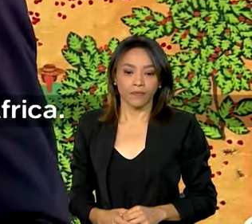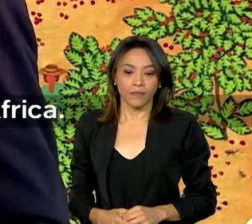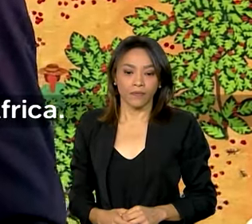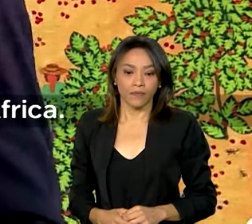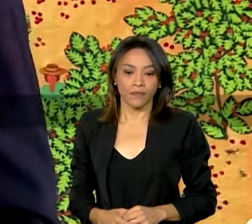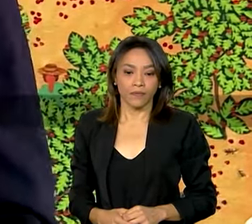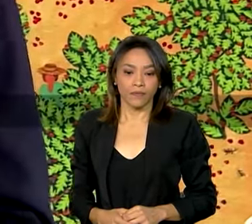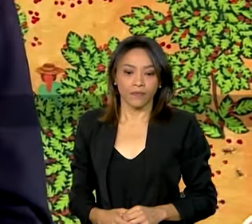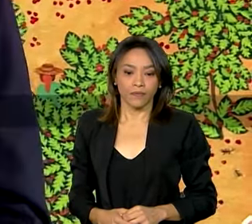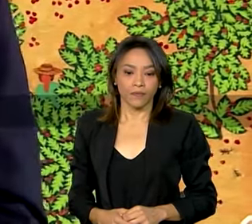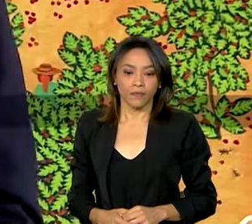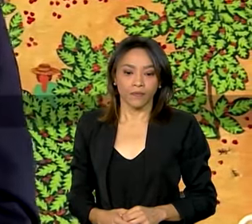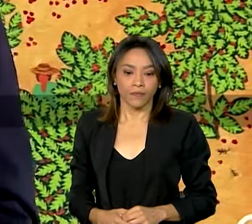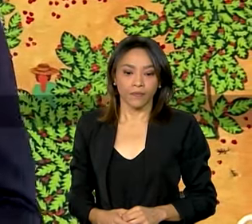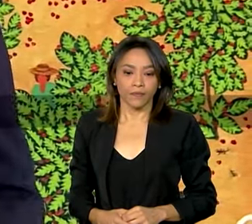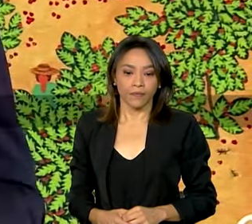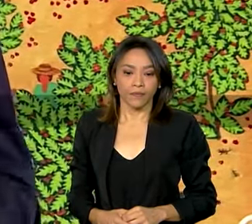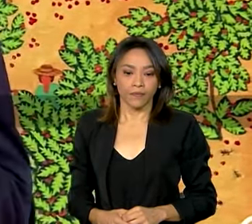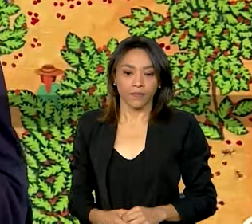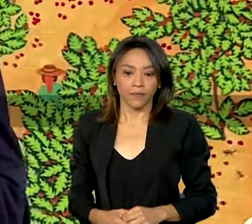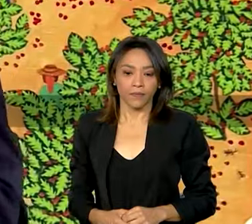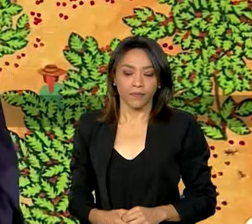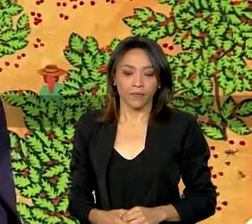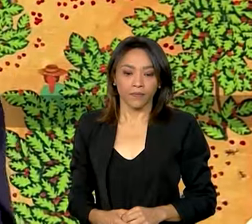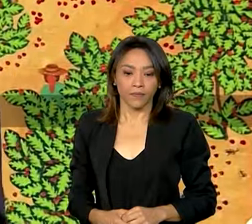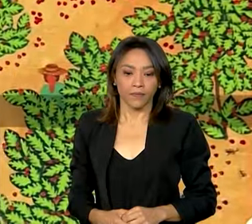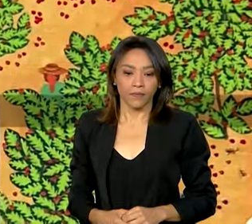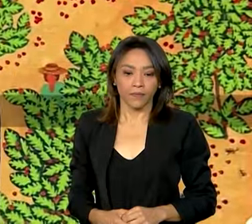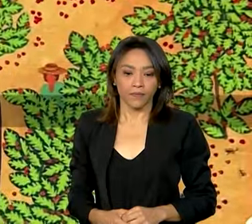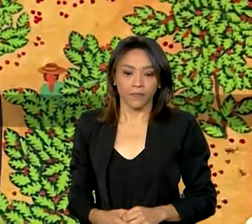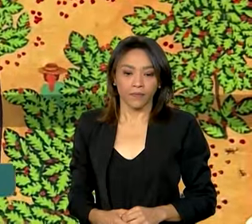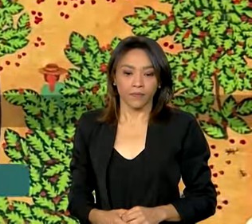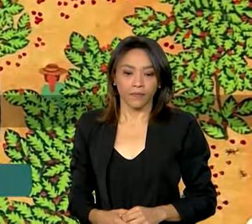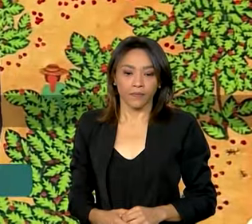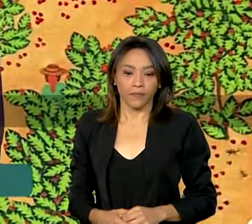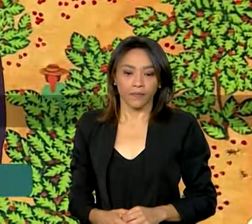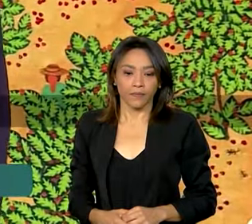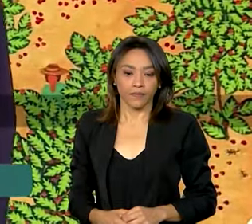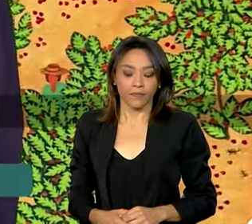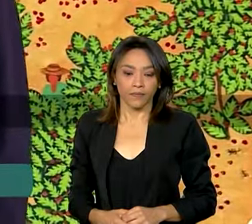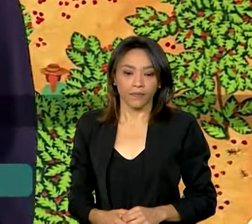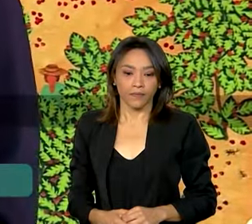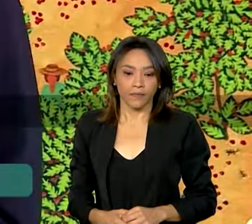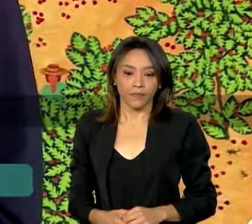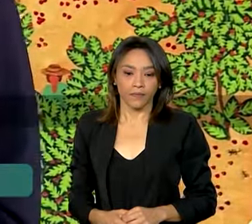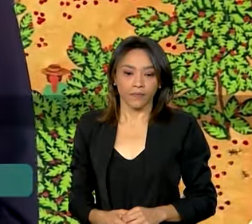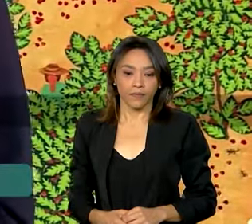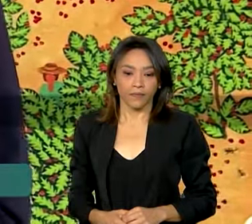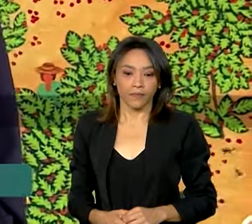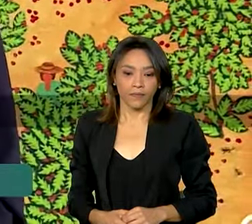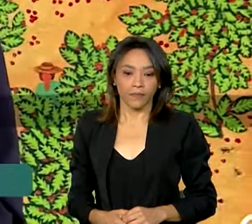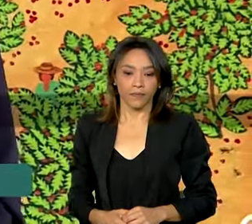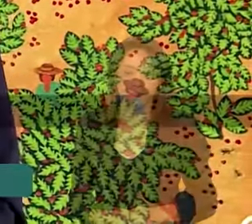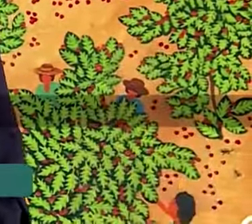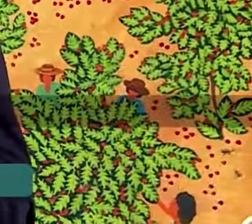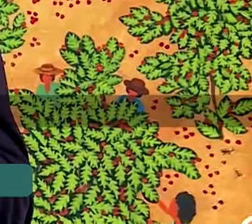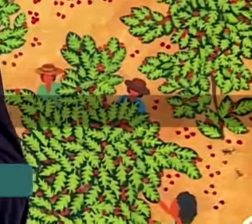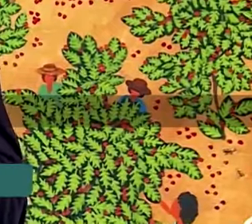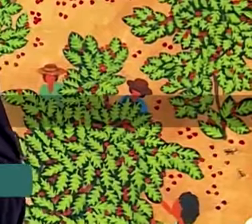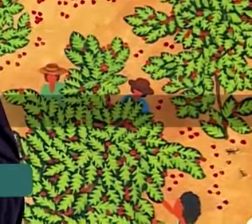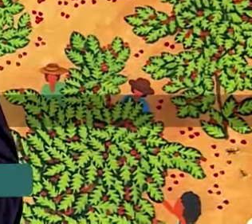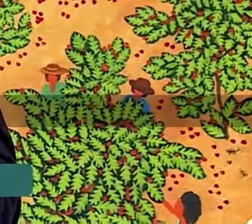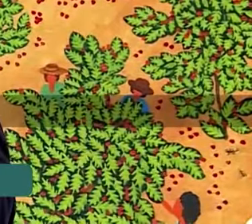Desenvolvimento da África. Nós falamos de diferentes coisas. O primeiro é nos tempos da agricultura. A África está